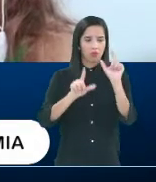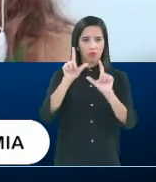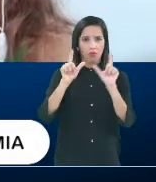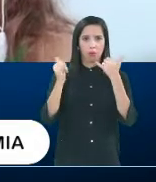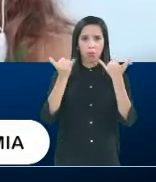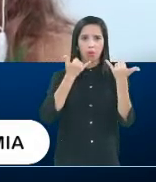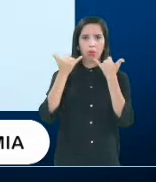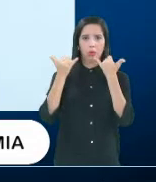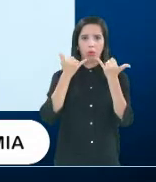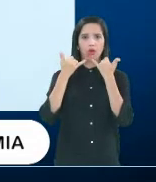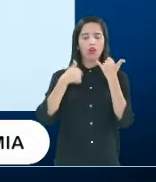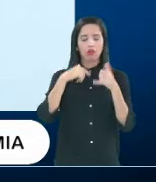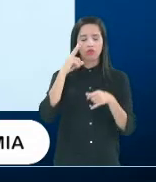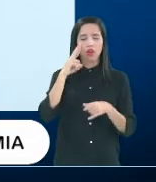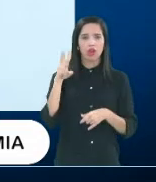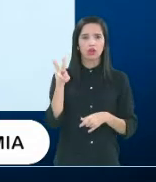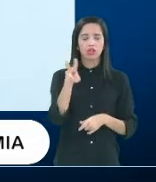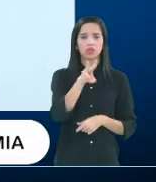acompanhar as notícias.